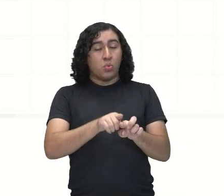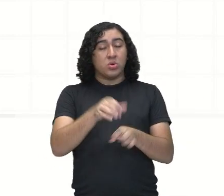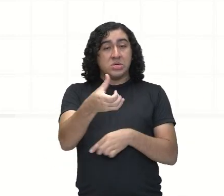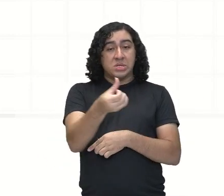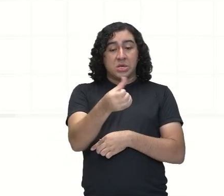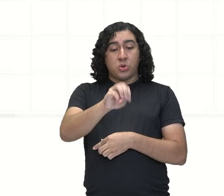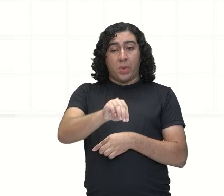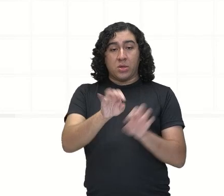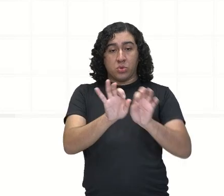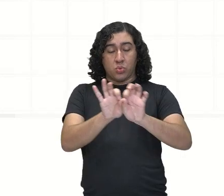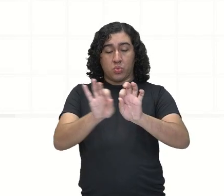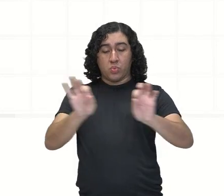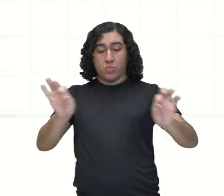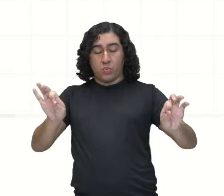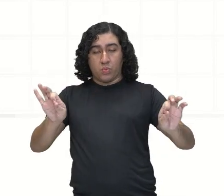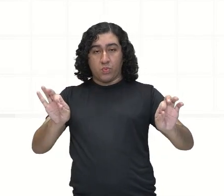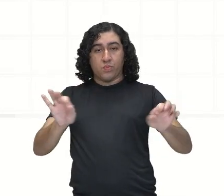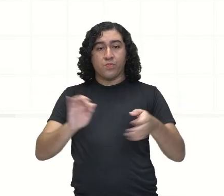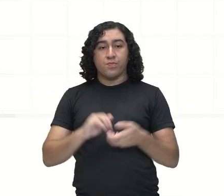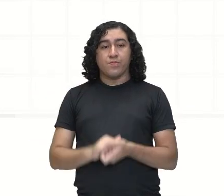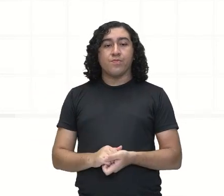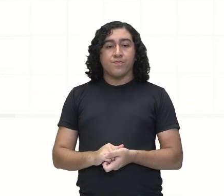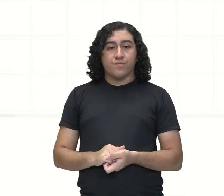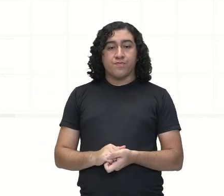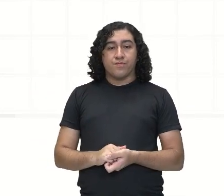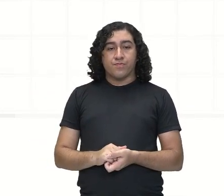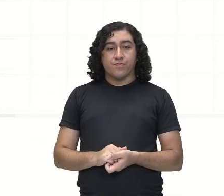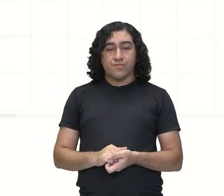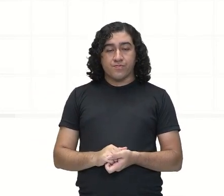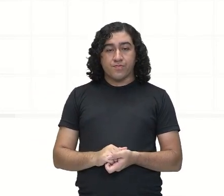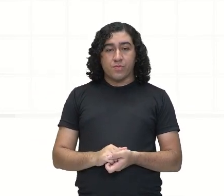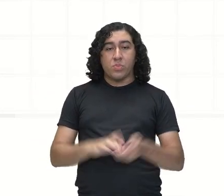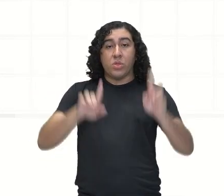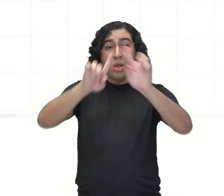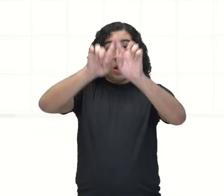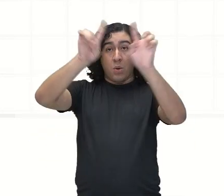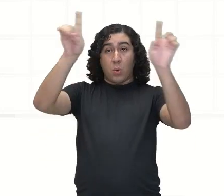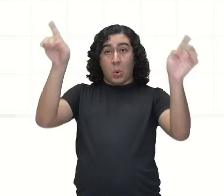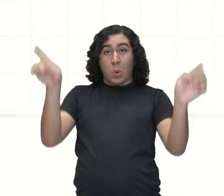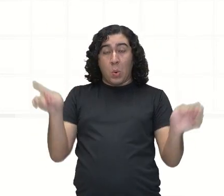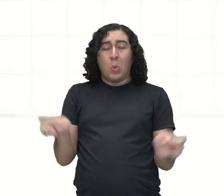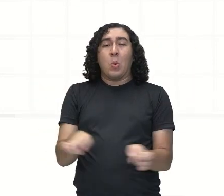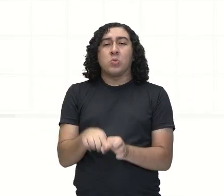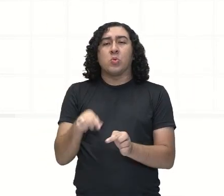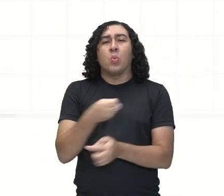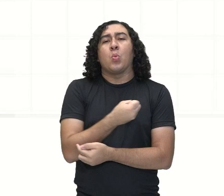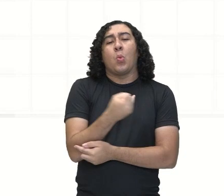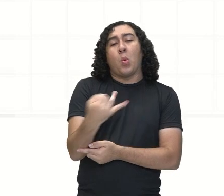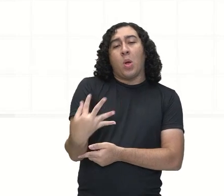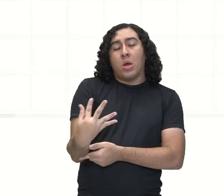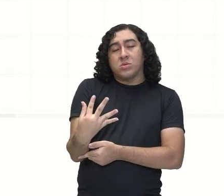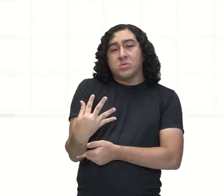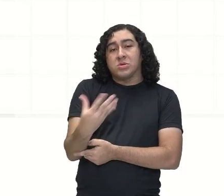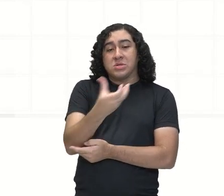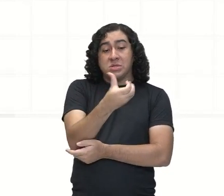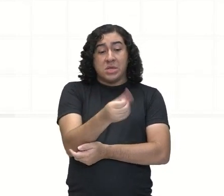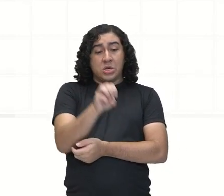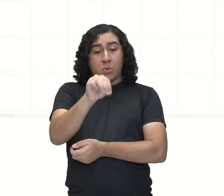6 metros... De... Diâmetro. E esse agora ficou quantos metros de diâmetro, né?